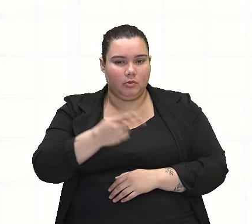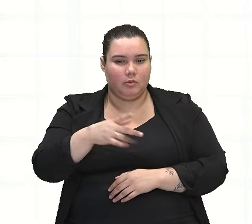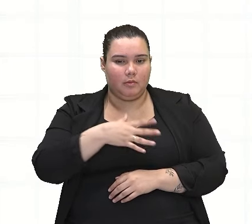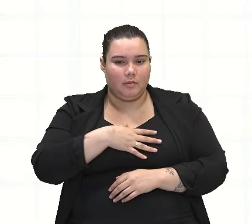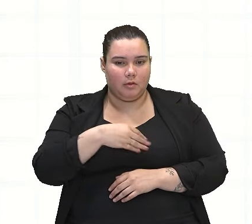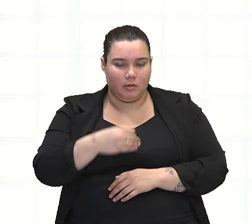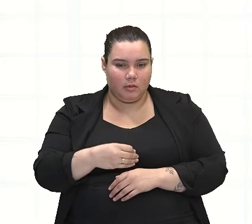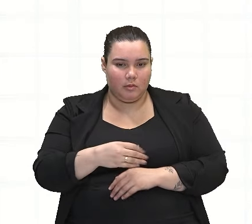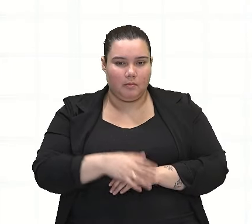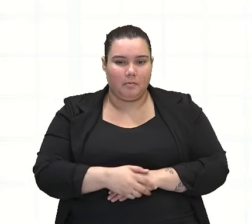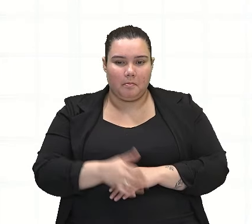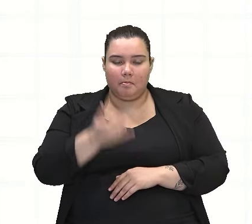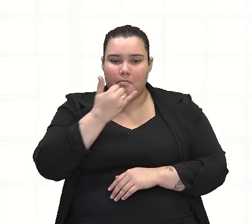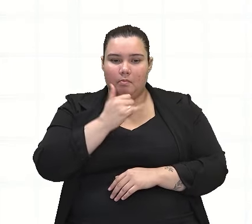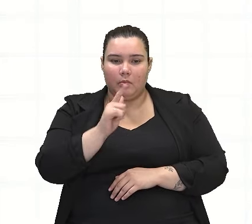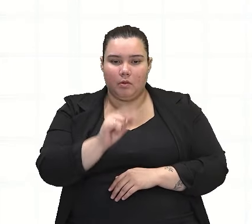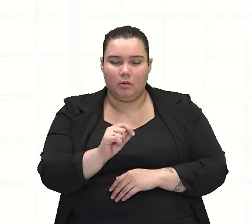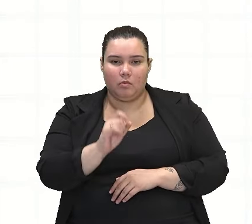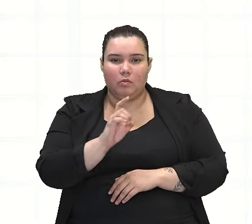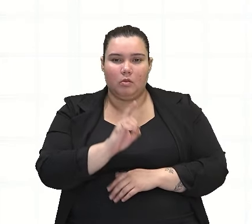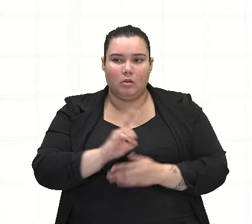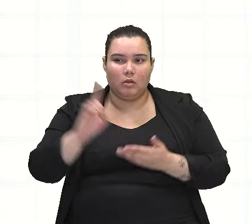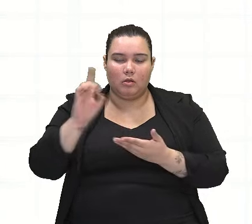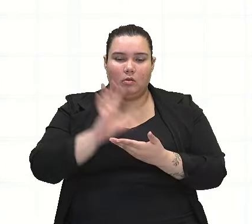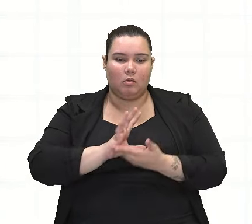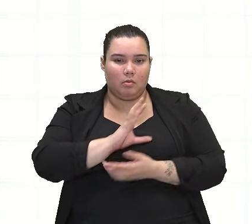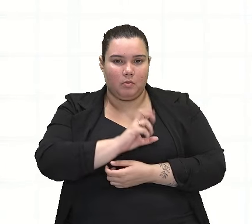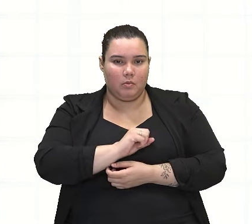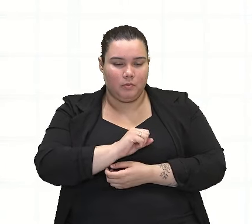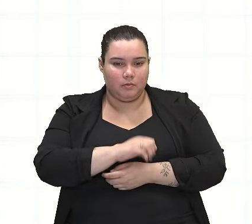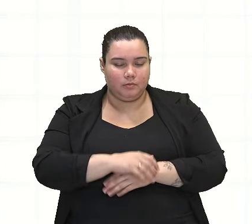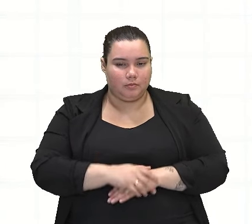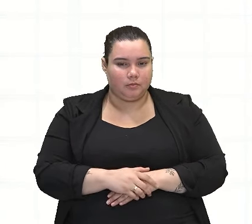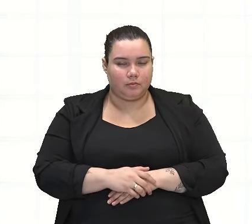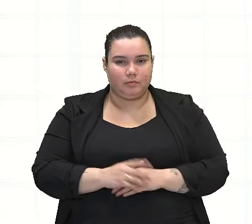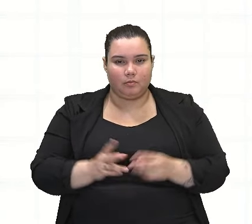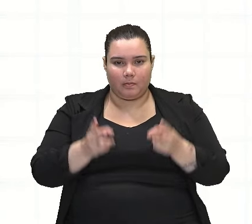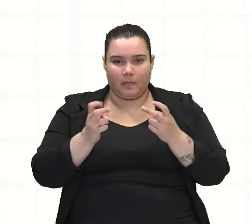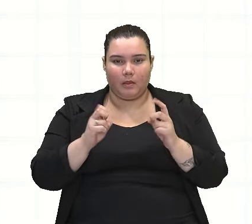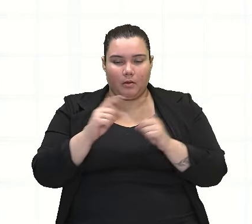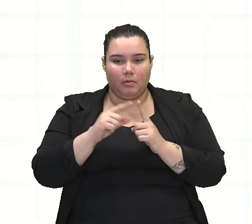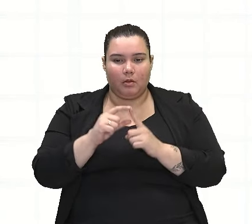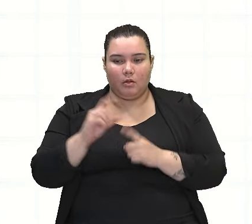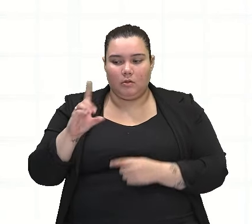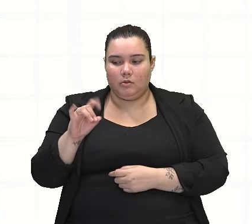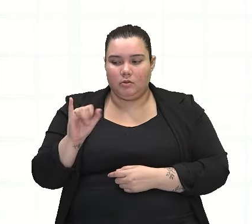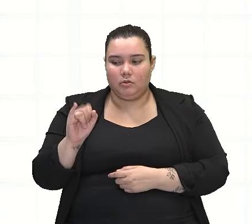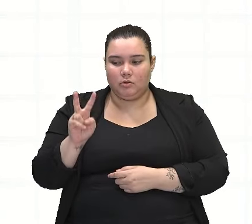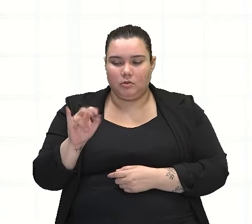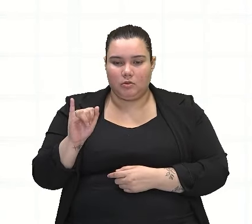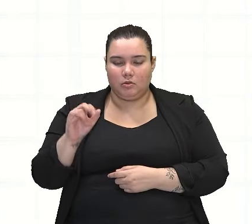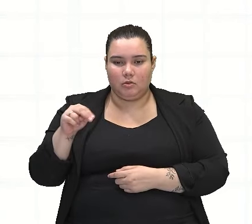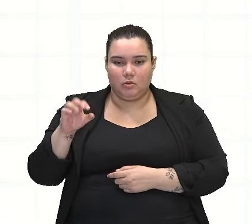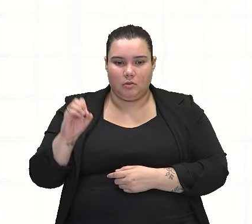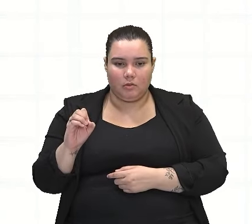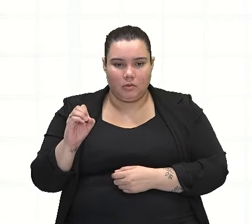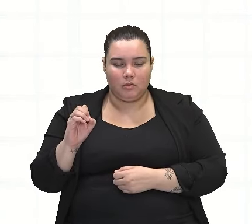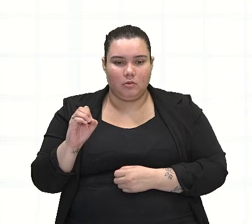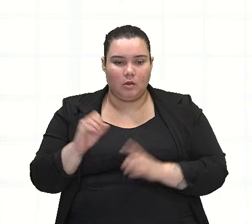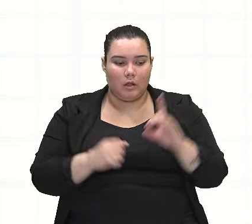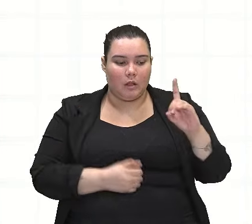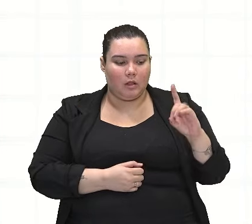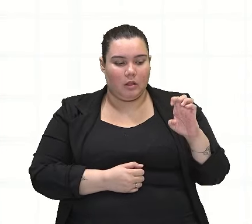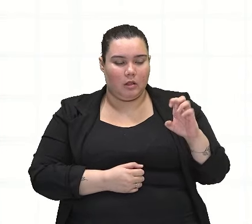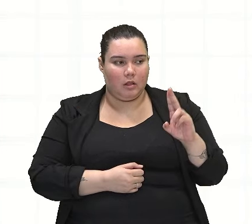perdoe-lhe pelo divino amor de Deus. Observem, gente, divino, certo? Pertencente a